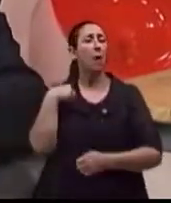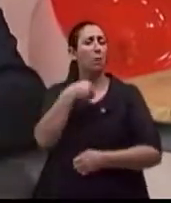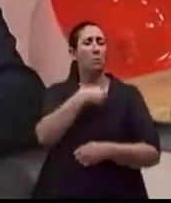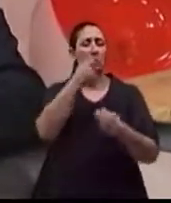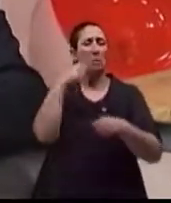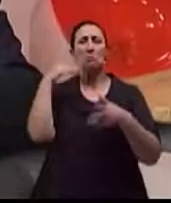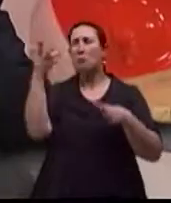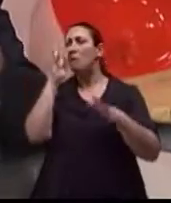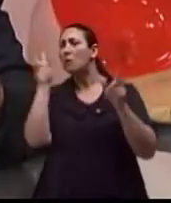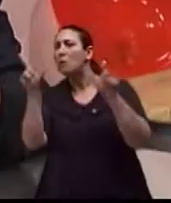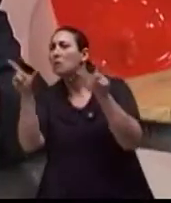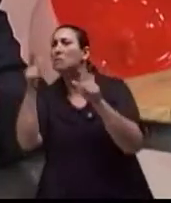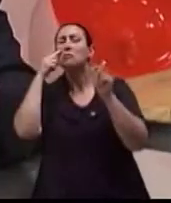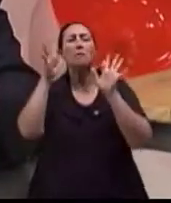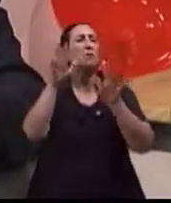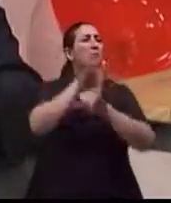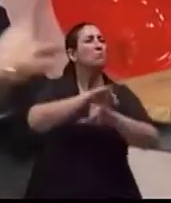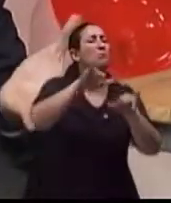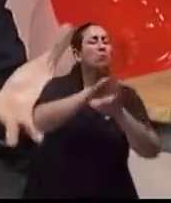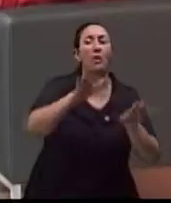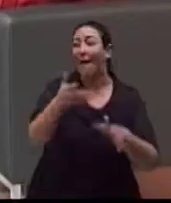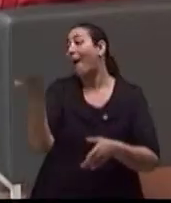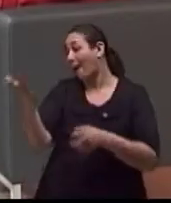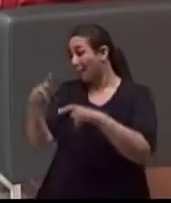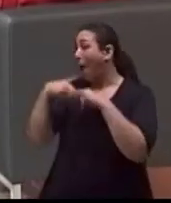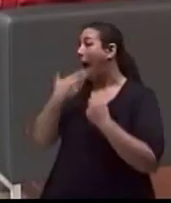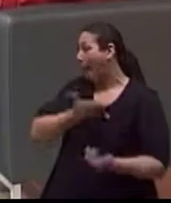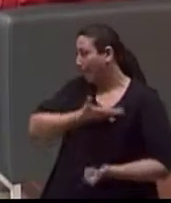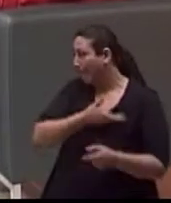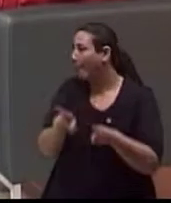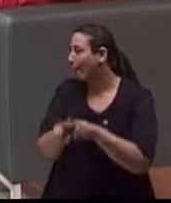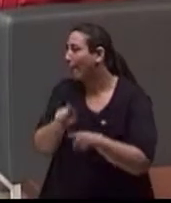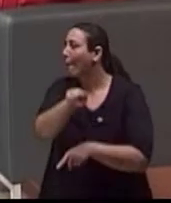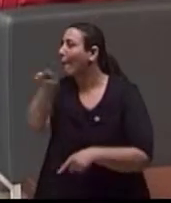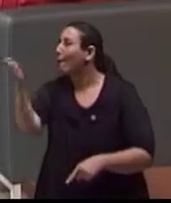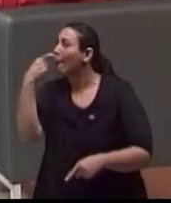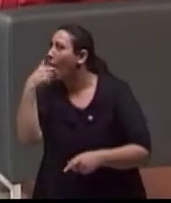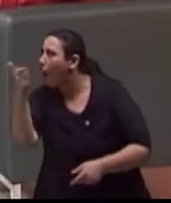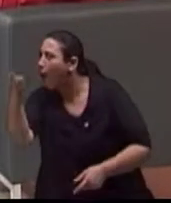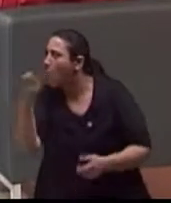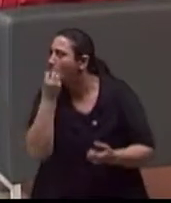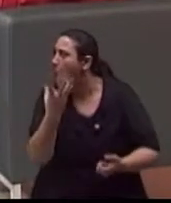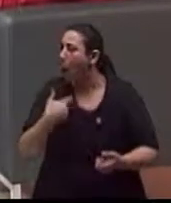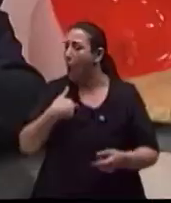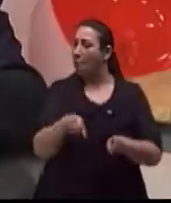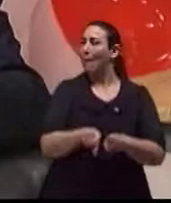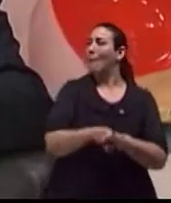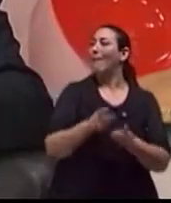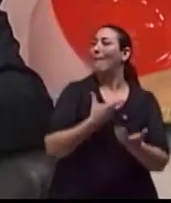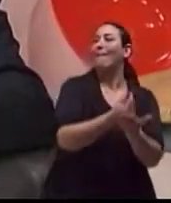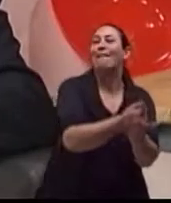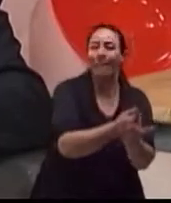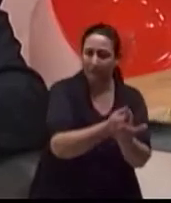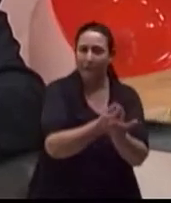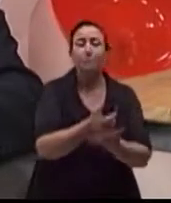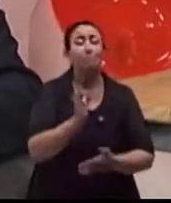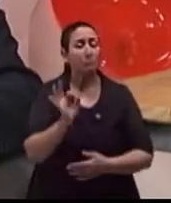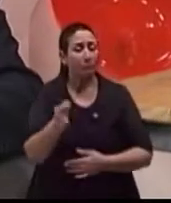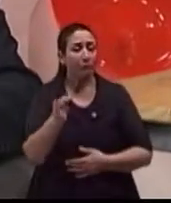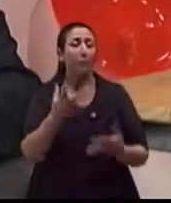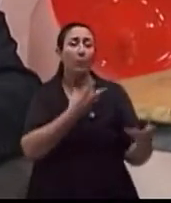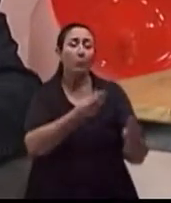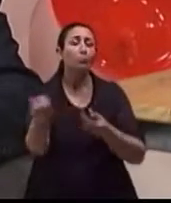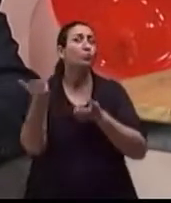que eu já li, que o meu pai falou, que alguém falou. amigo tomou. Ou que o meu amigo tomou e vou tomar. Então, muitas vezes, a gente vê jovens